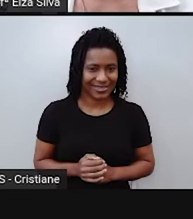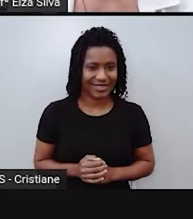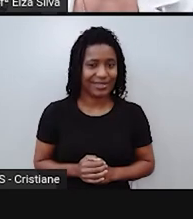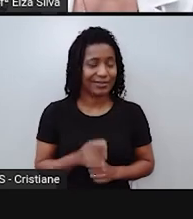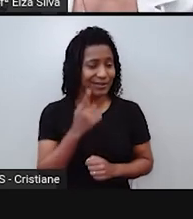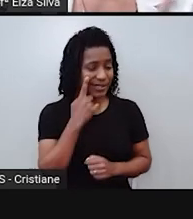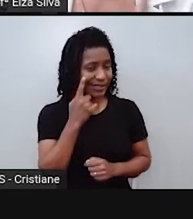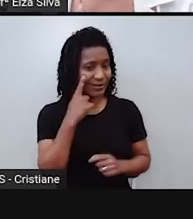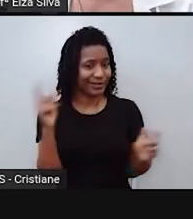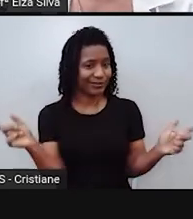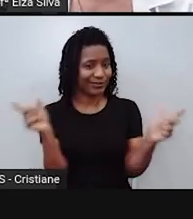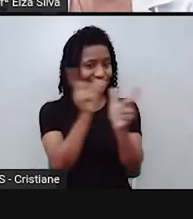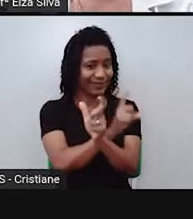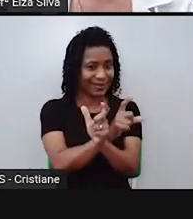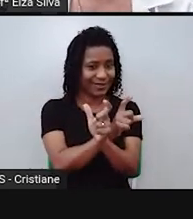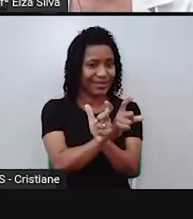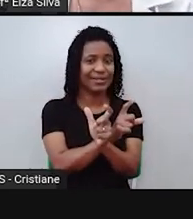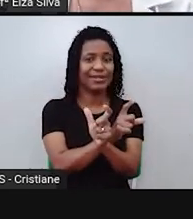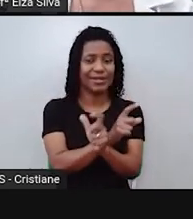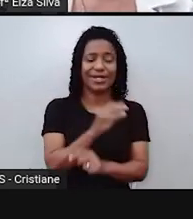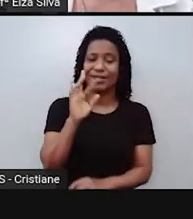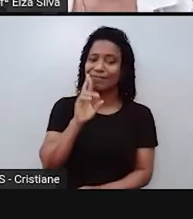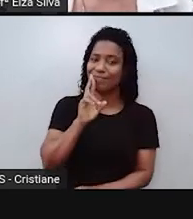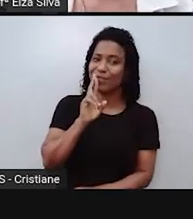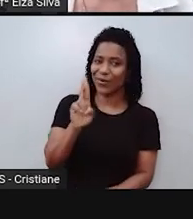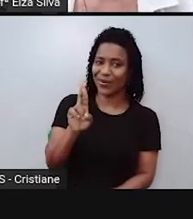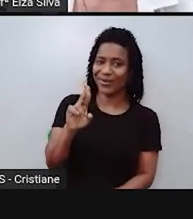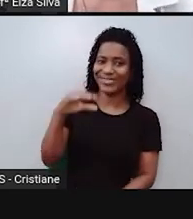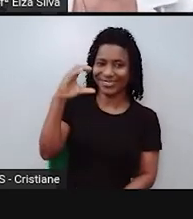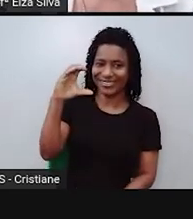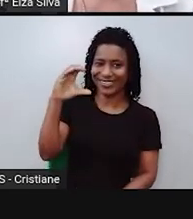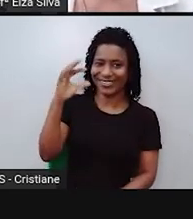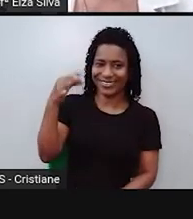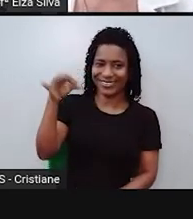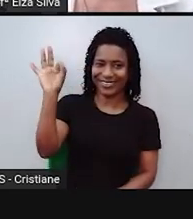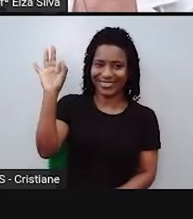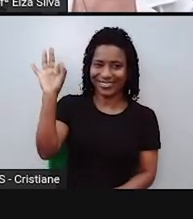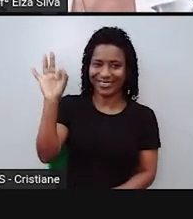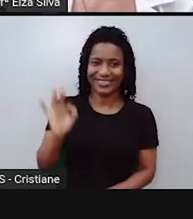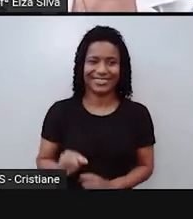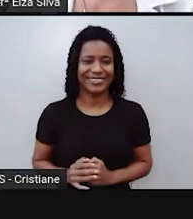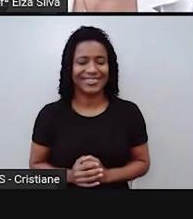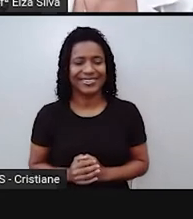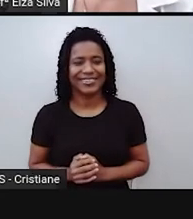contrata. Então, a resposta certa é going to play. Let's go.